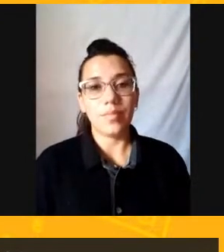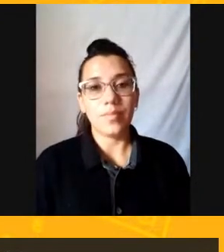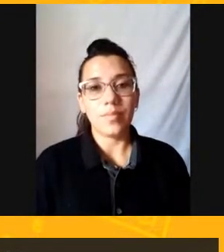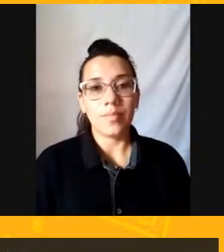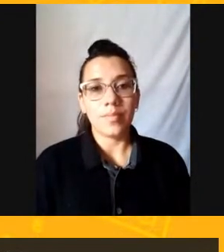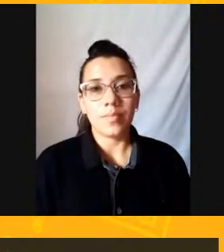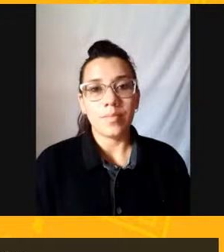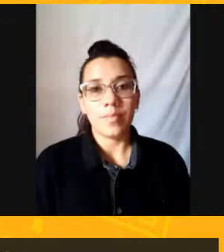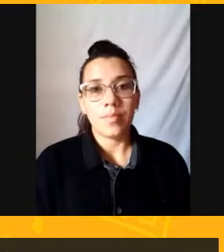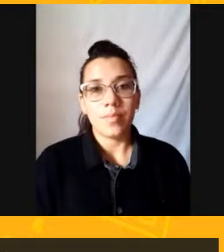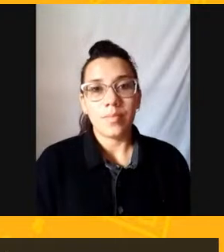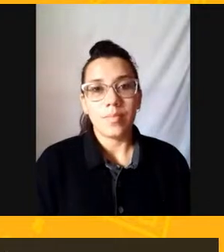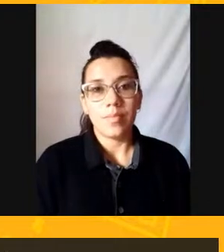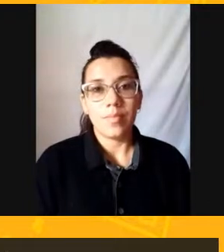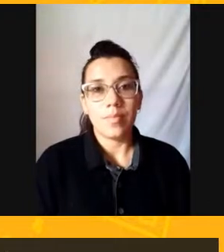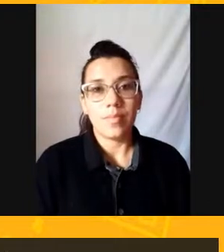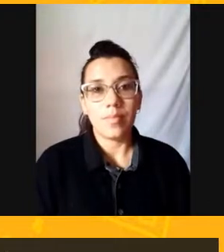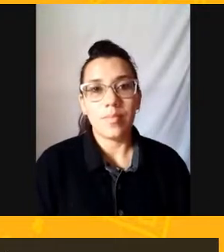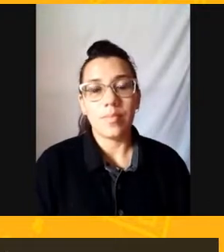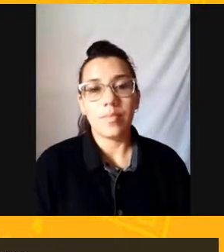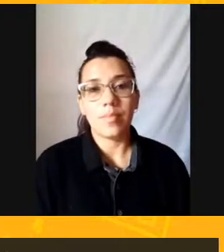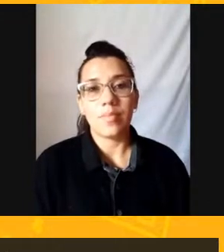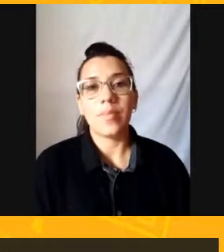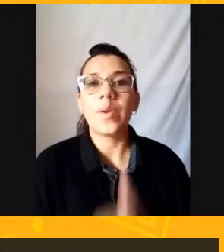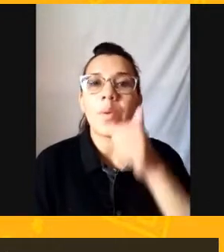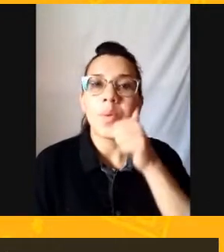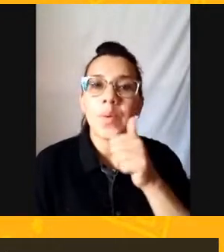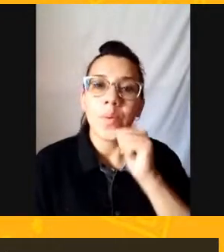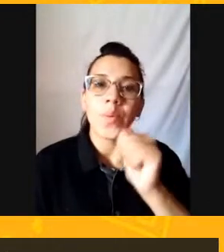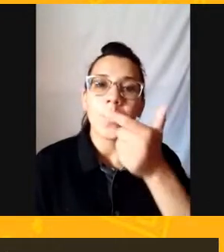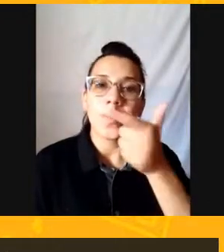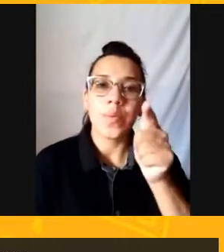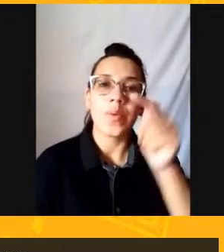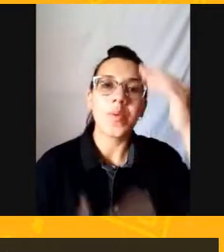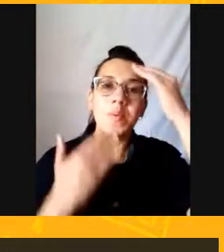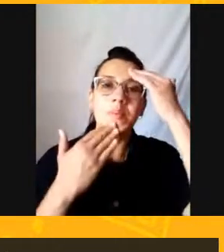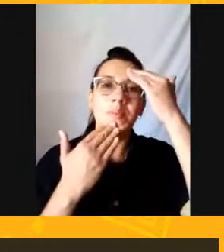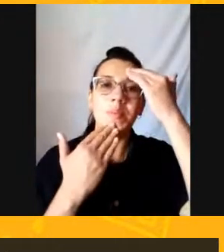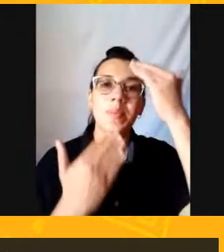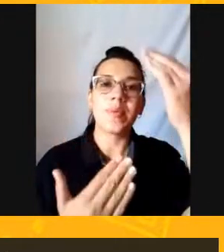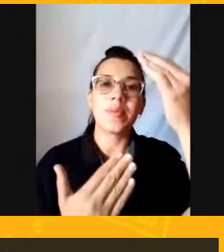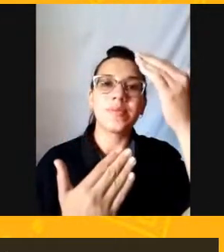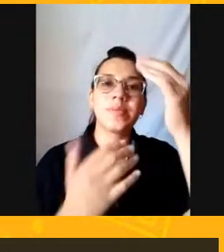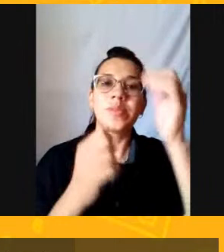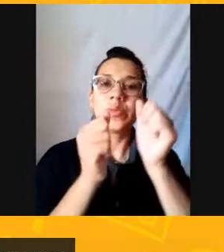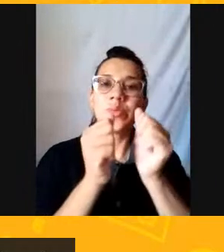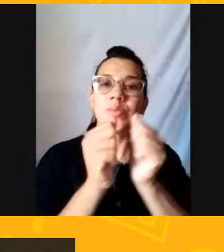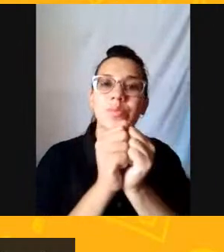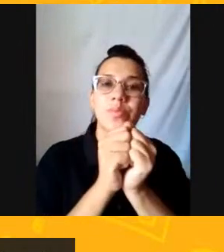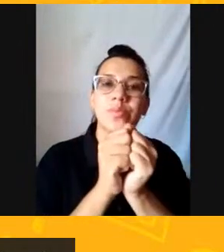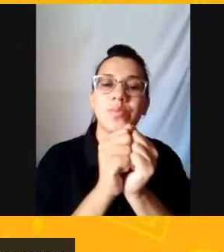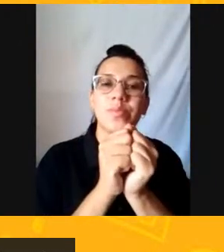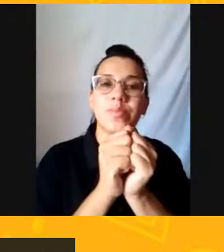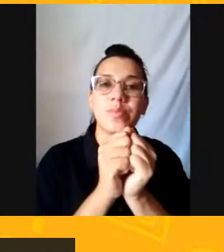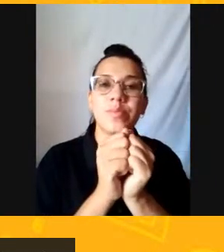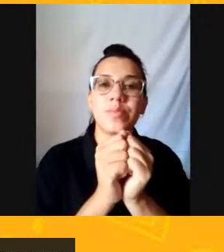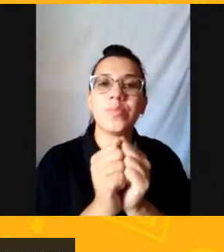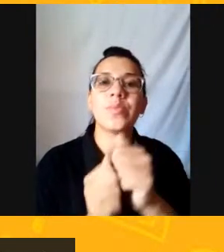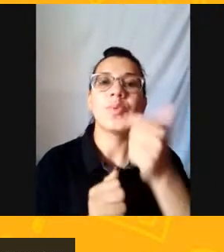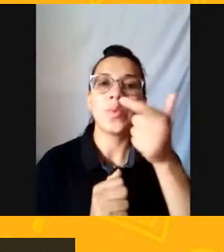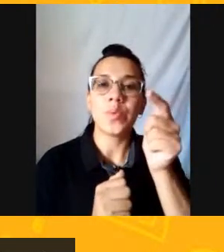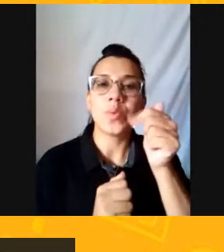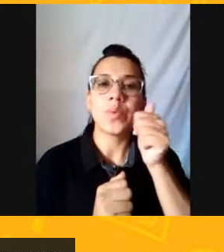Maria Vitória Muito bem Maria Vitória Obrigado Por estar aí com a gente A Mayara Professora